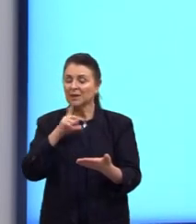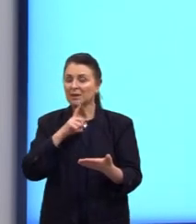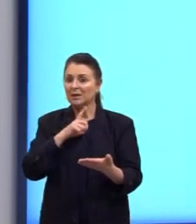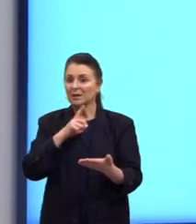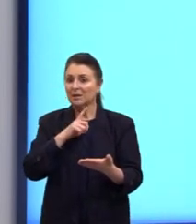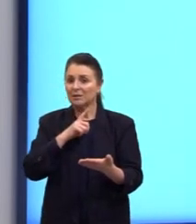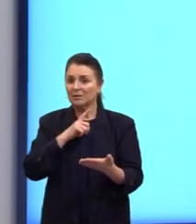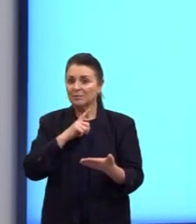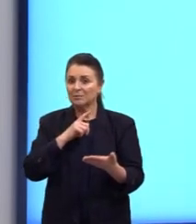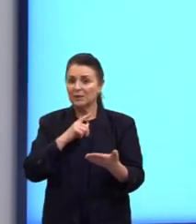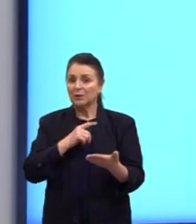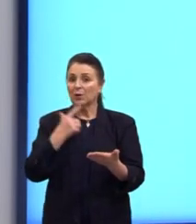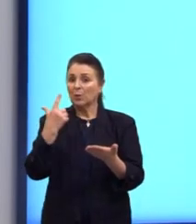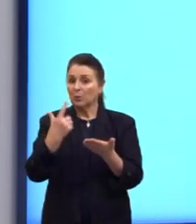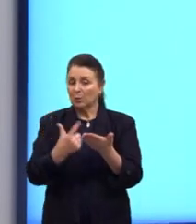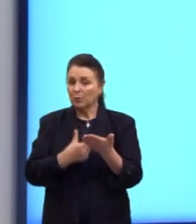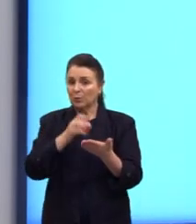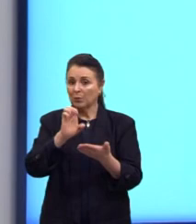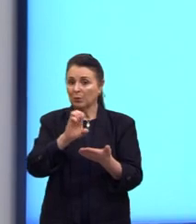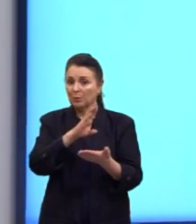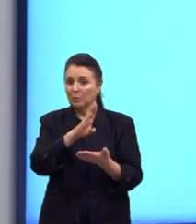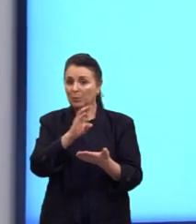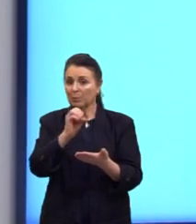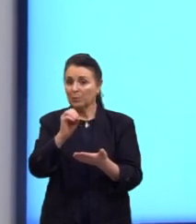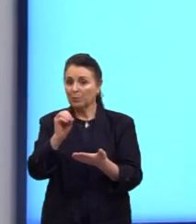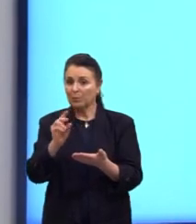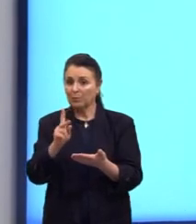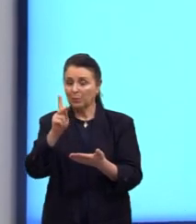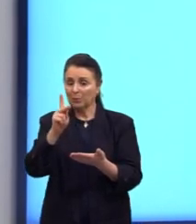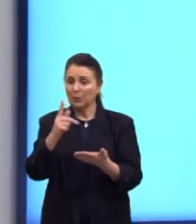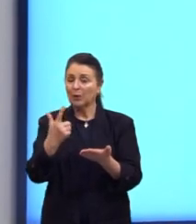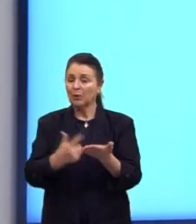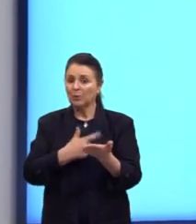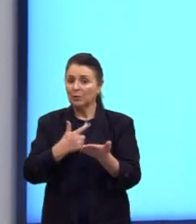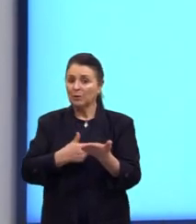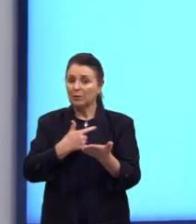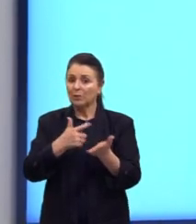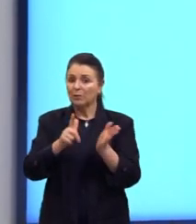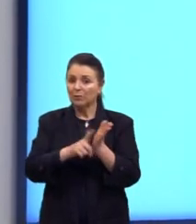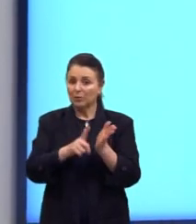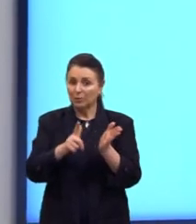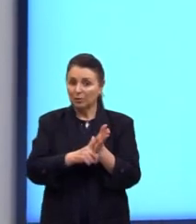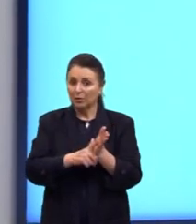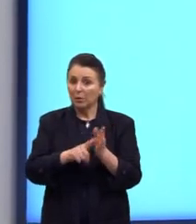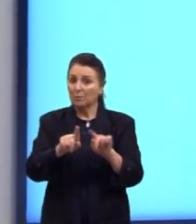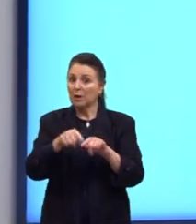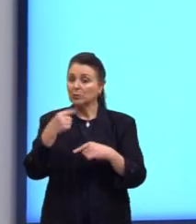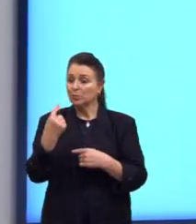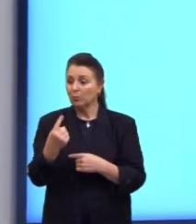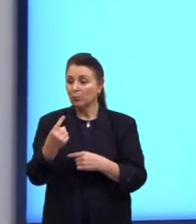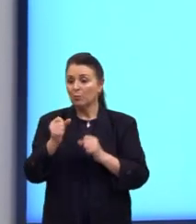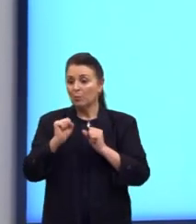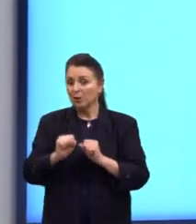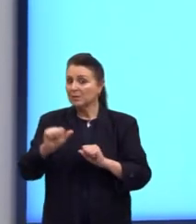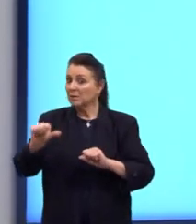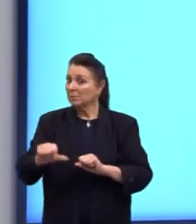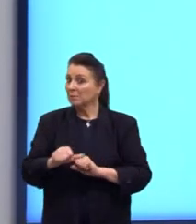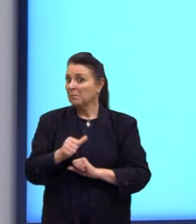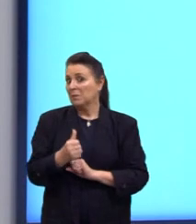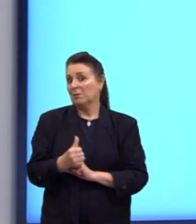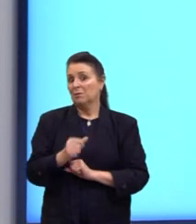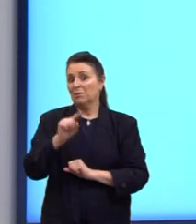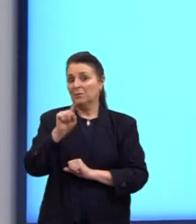o e-book e o livro de papel são similares, mas um pode oferecer vantagens sobre o outro. Ó,